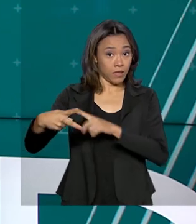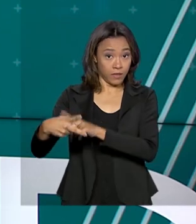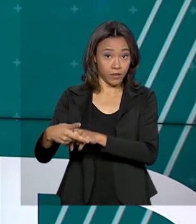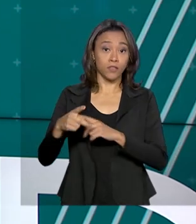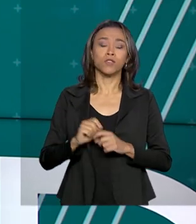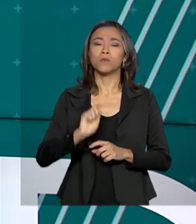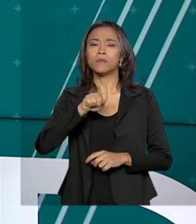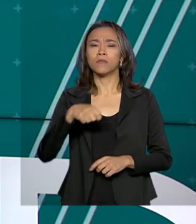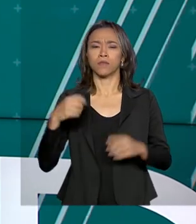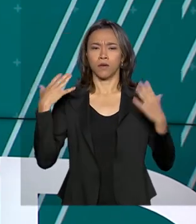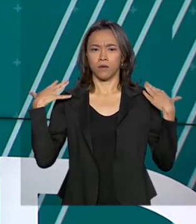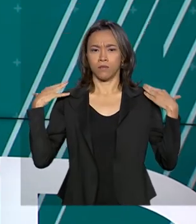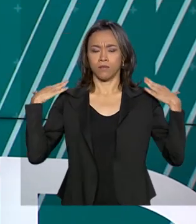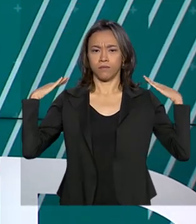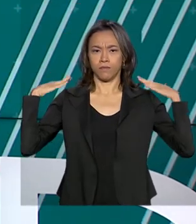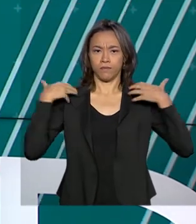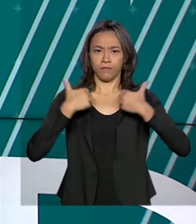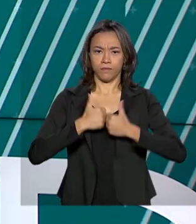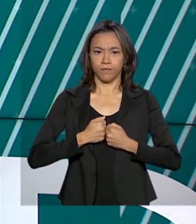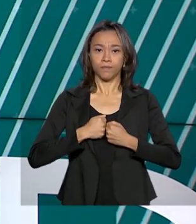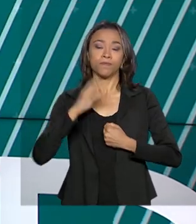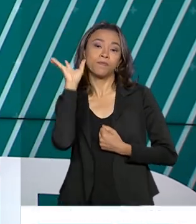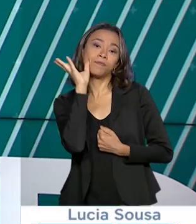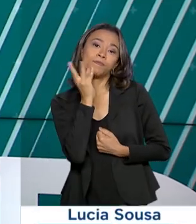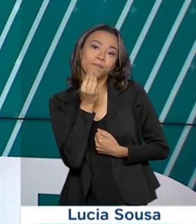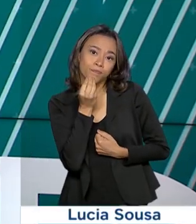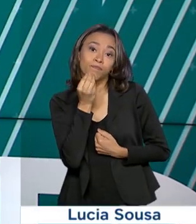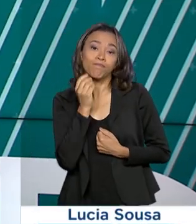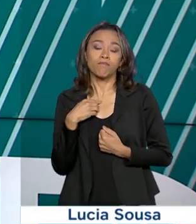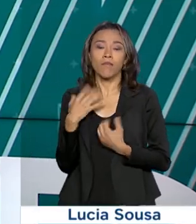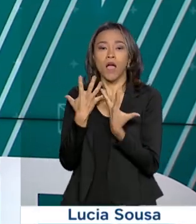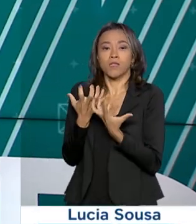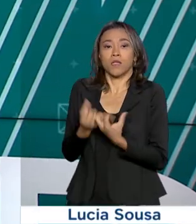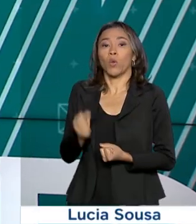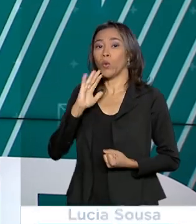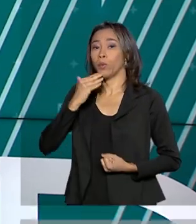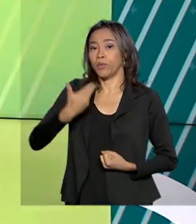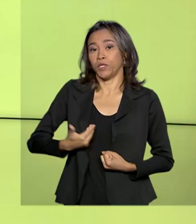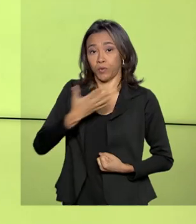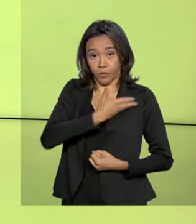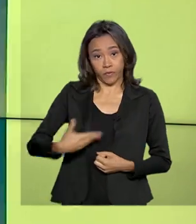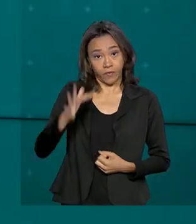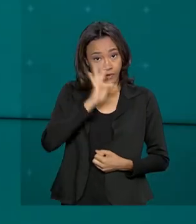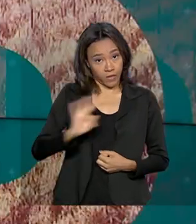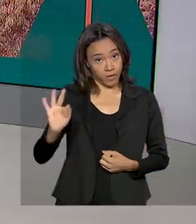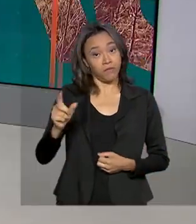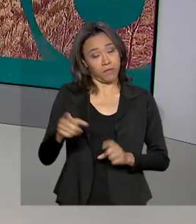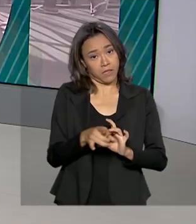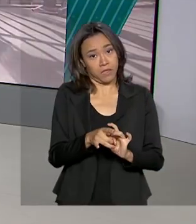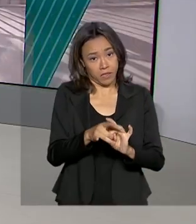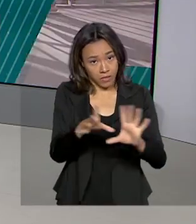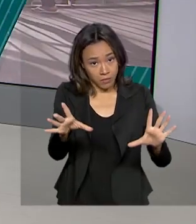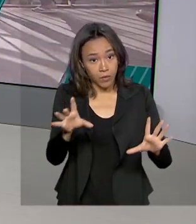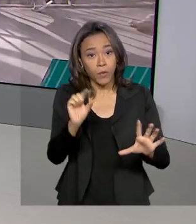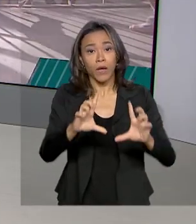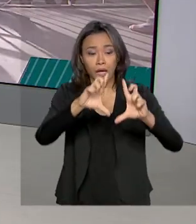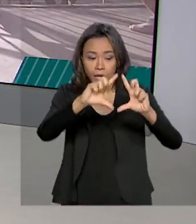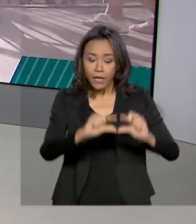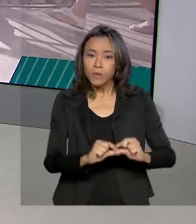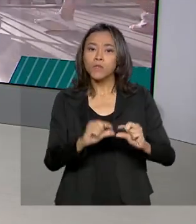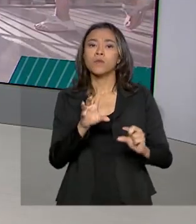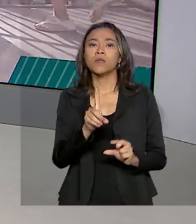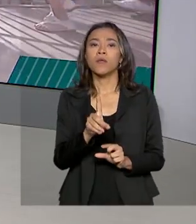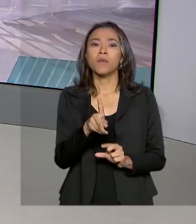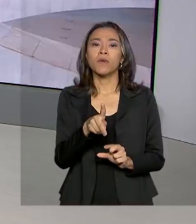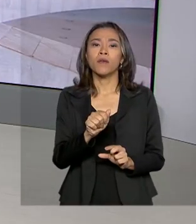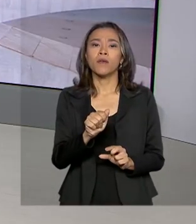Federal, Dias Toffoli, atendeu ao pedido da União e liberou a redução do seguro DPVAT. Vamos então ao Palácio do